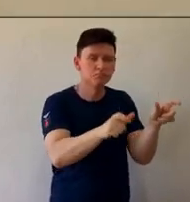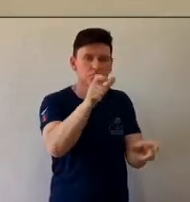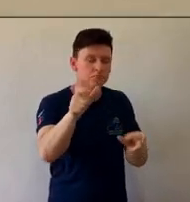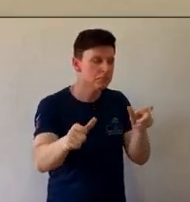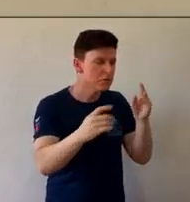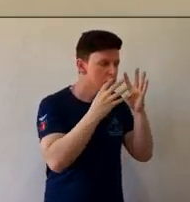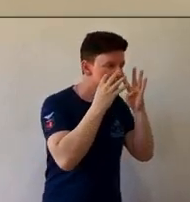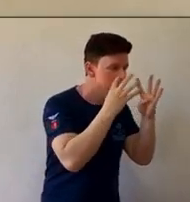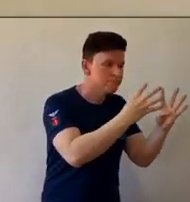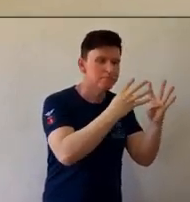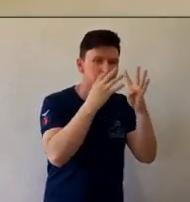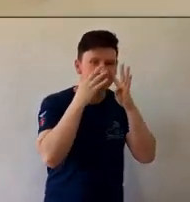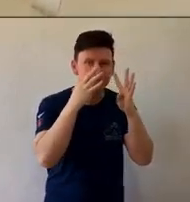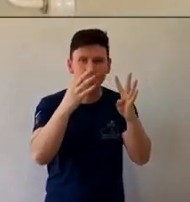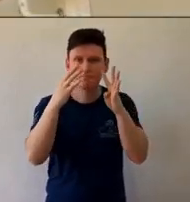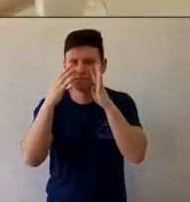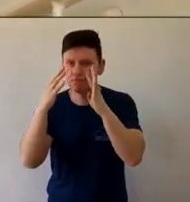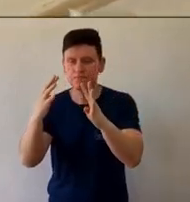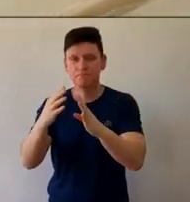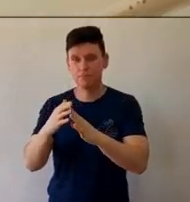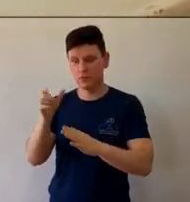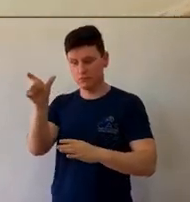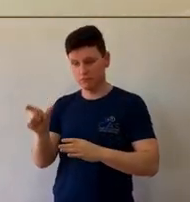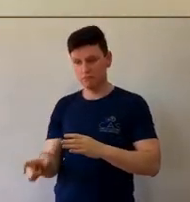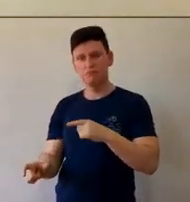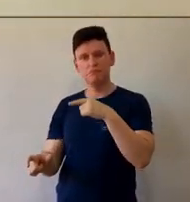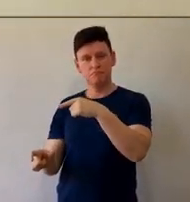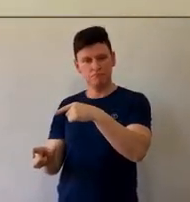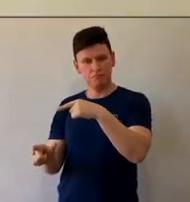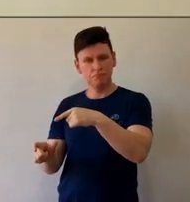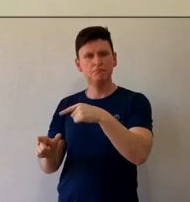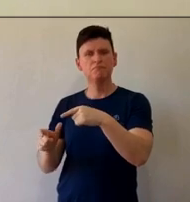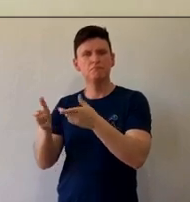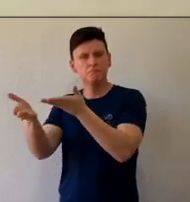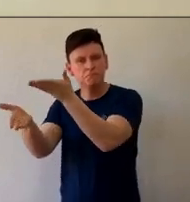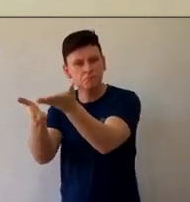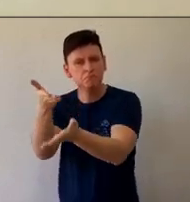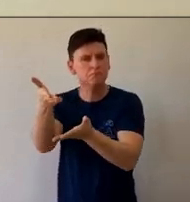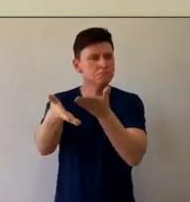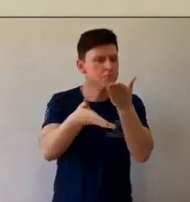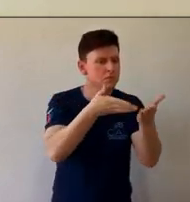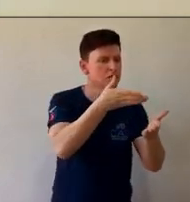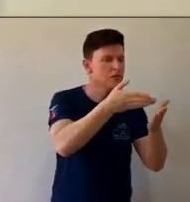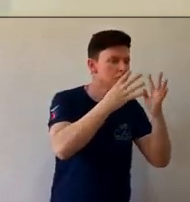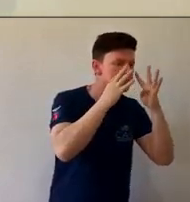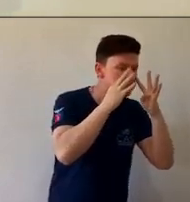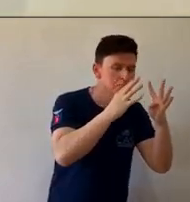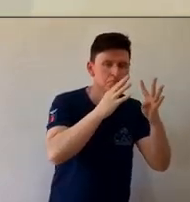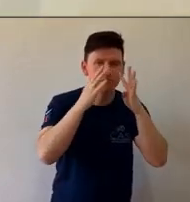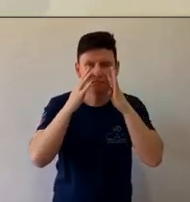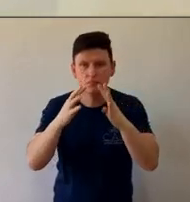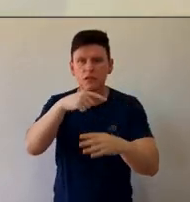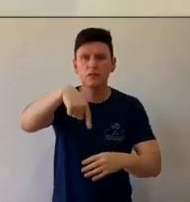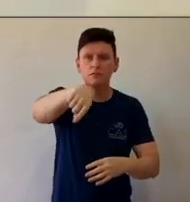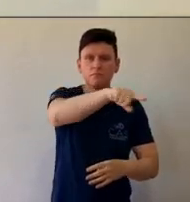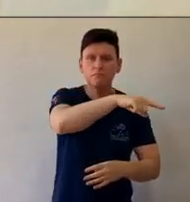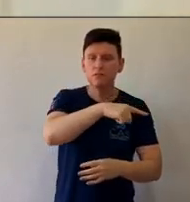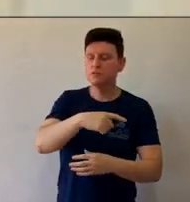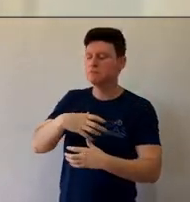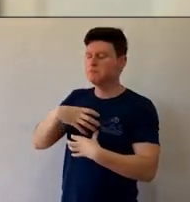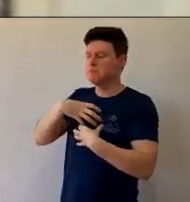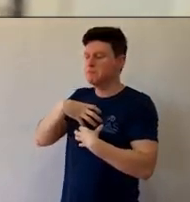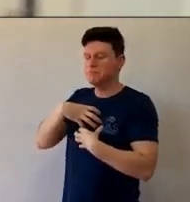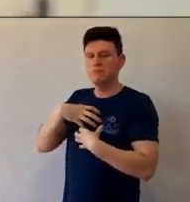Teremos essa pessoa para acolher da melhor maneira possível os nossos estudantes, para que eles se sintam protegidos e seguros na escola,